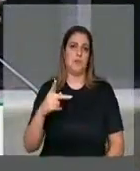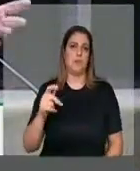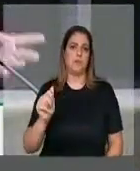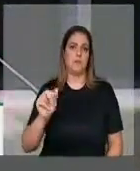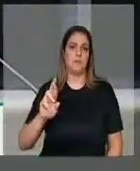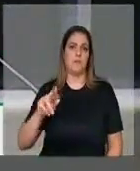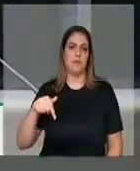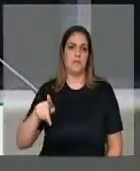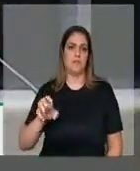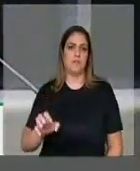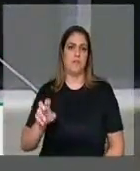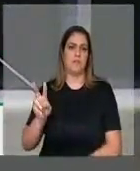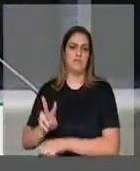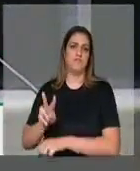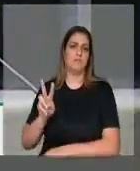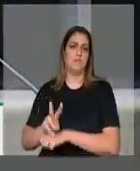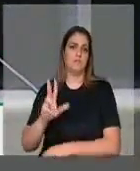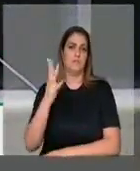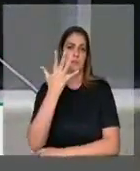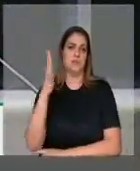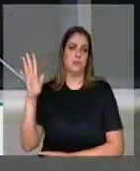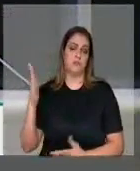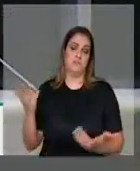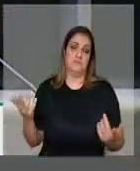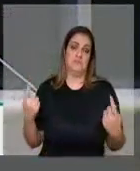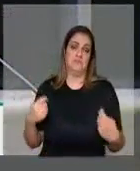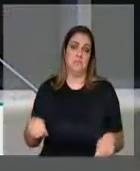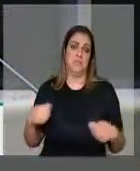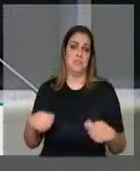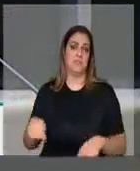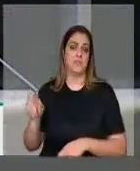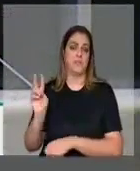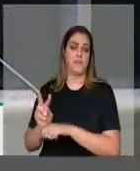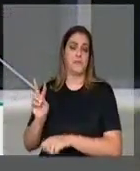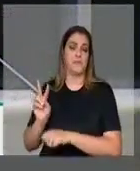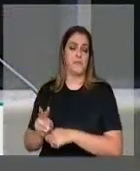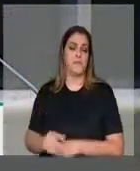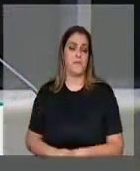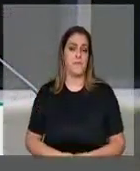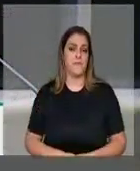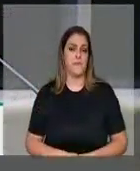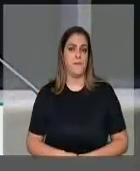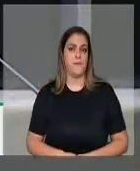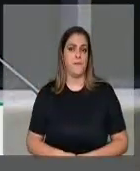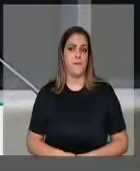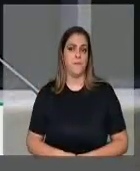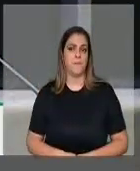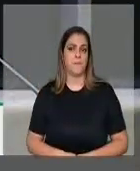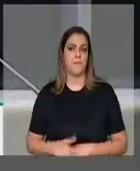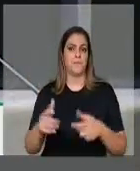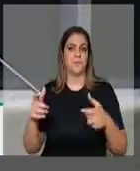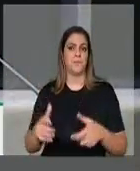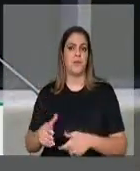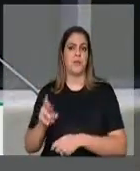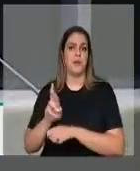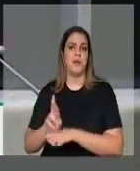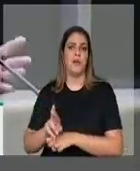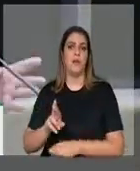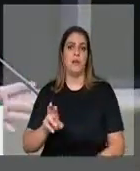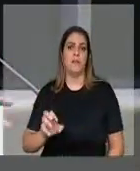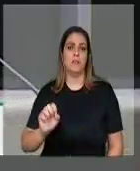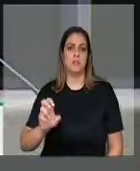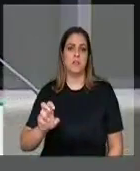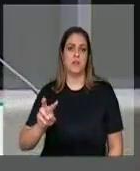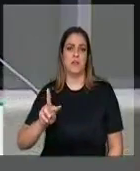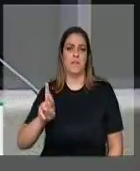parques que são preservados ou deveriam ser, e as reservas legais, elas são todas